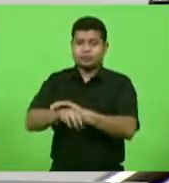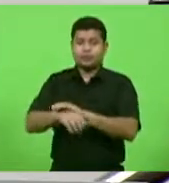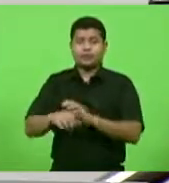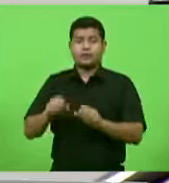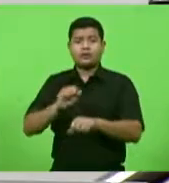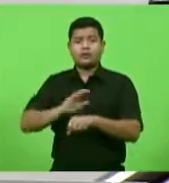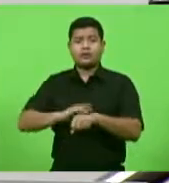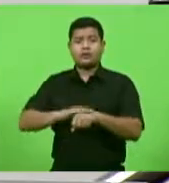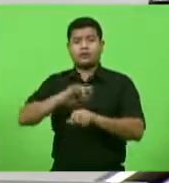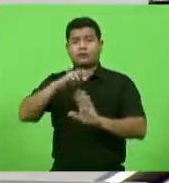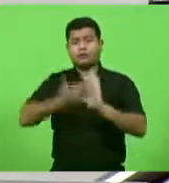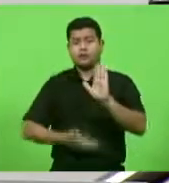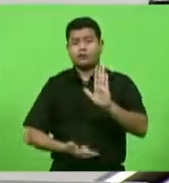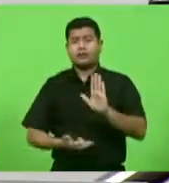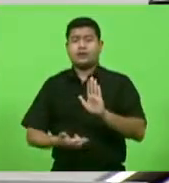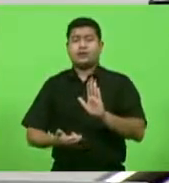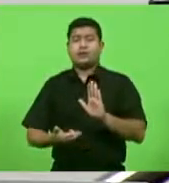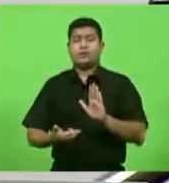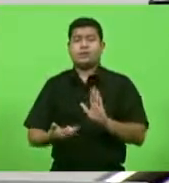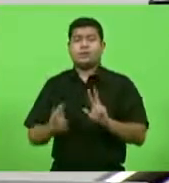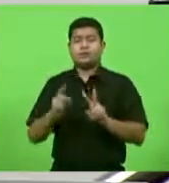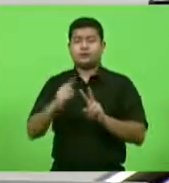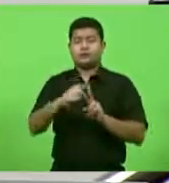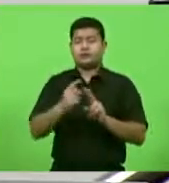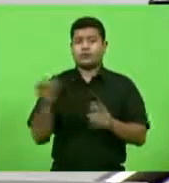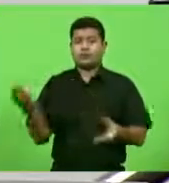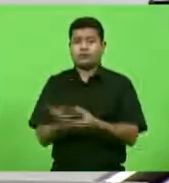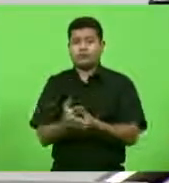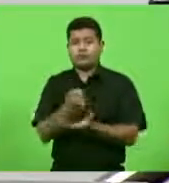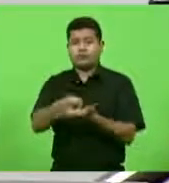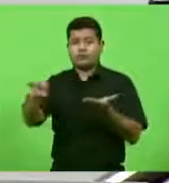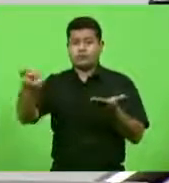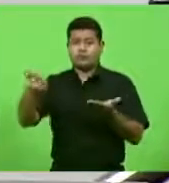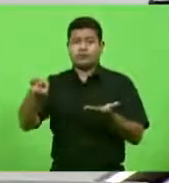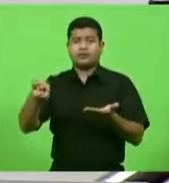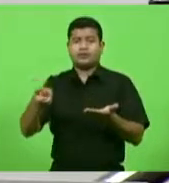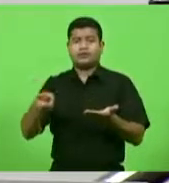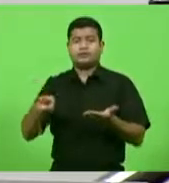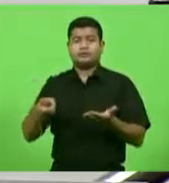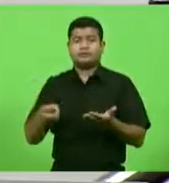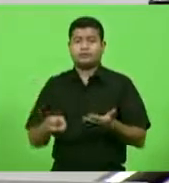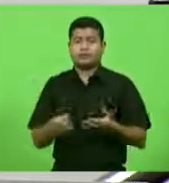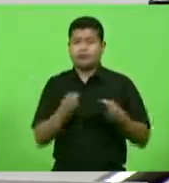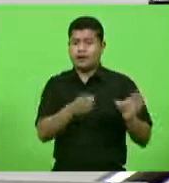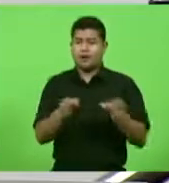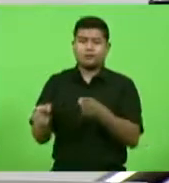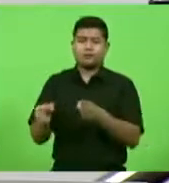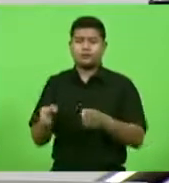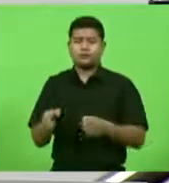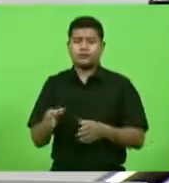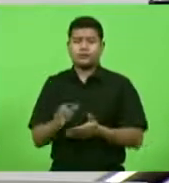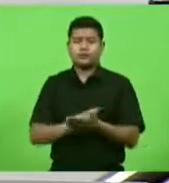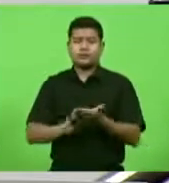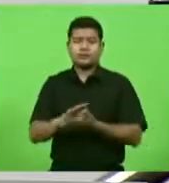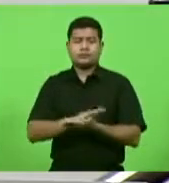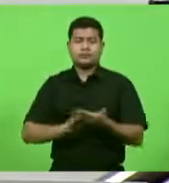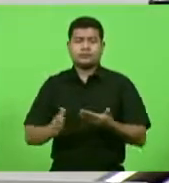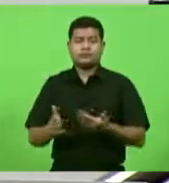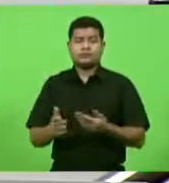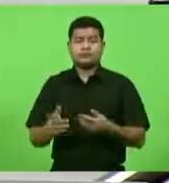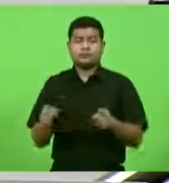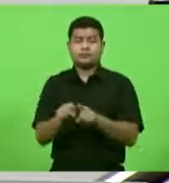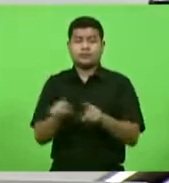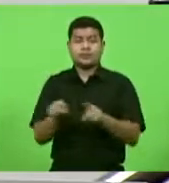em nenhuma em nenhum dos dois processos de impeachment em nenhuma das fases aliás também não